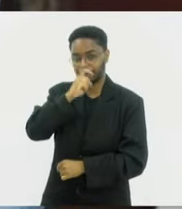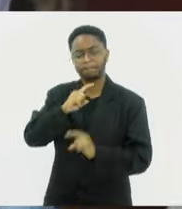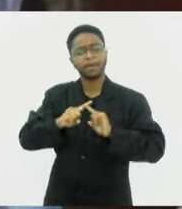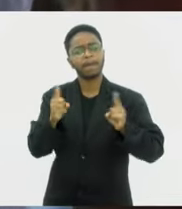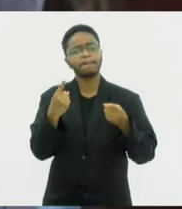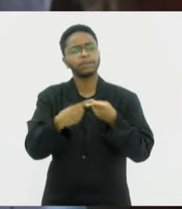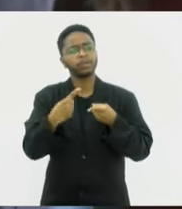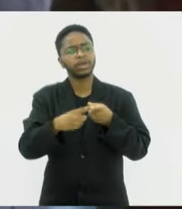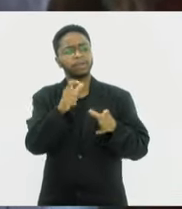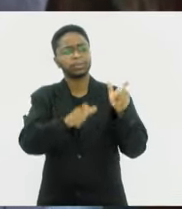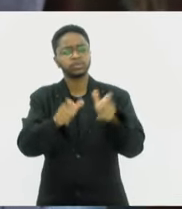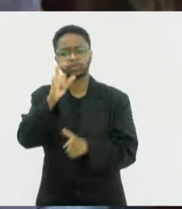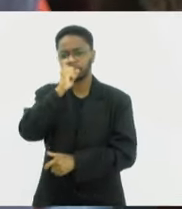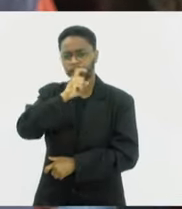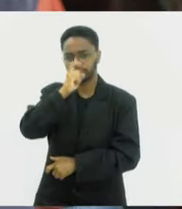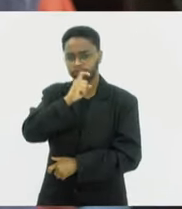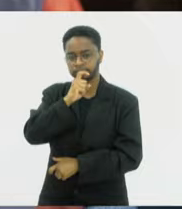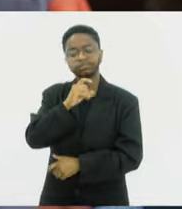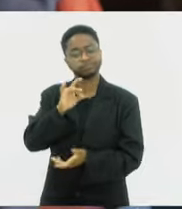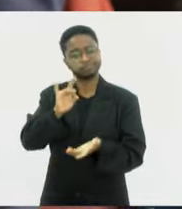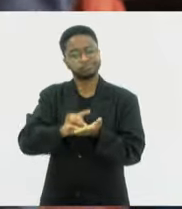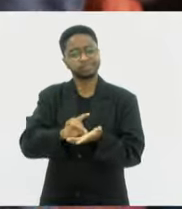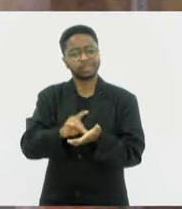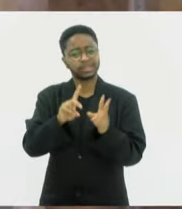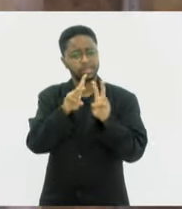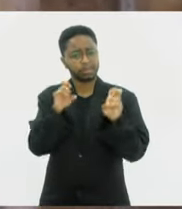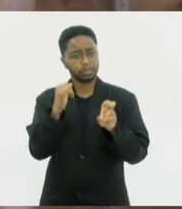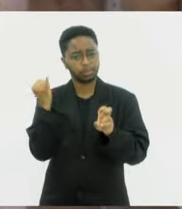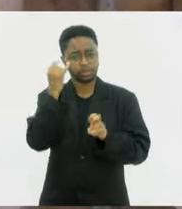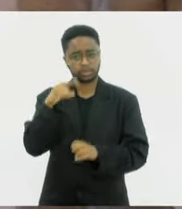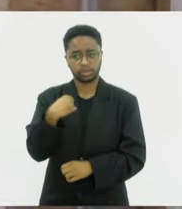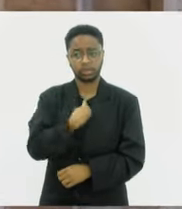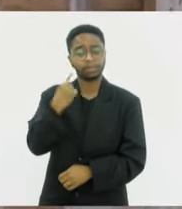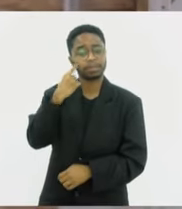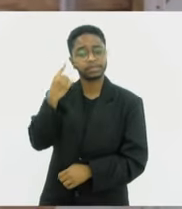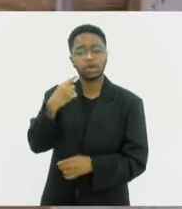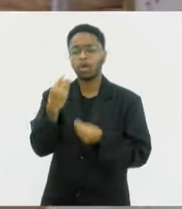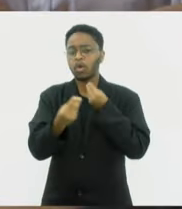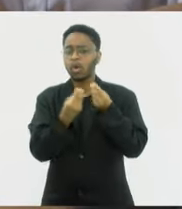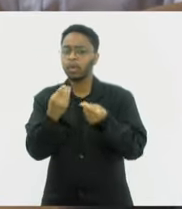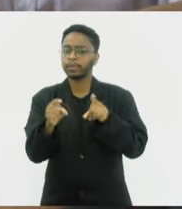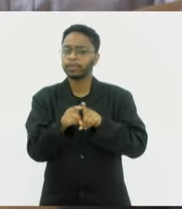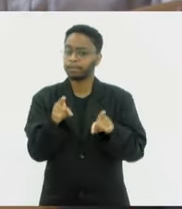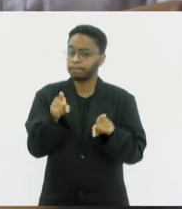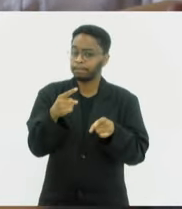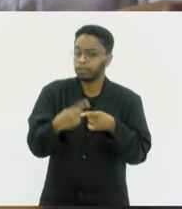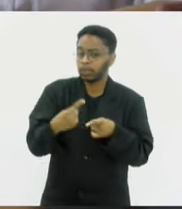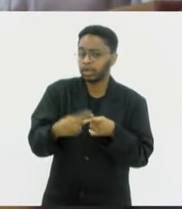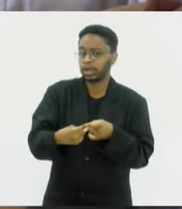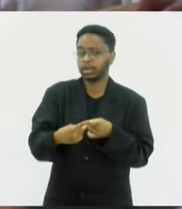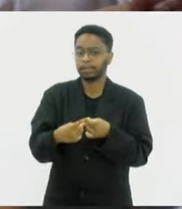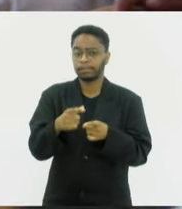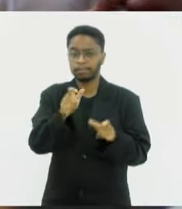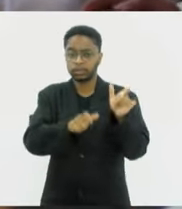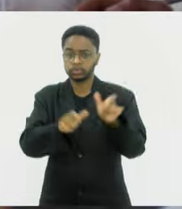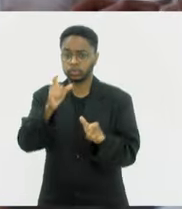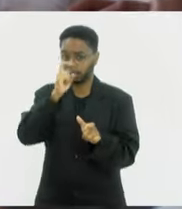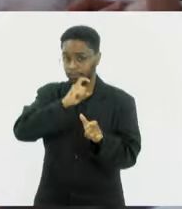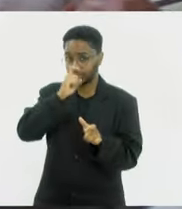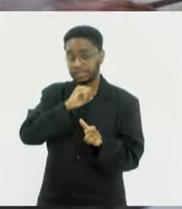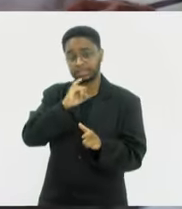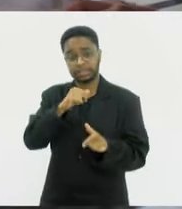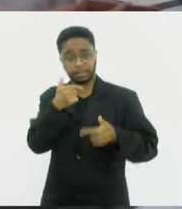as pessoas mentem? Essa é uma boa questão para se pensar. Como e por que as pessoas mentem? Seja no trabalho, relacionamento ou